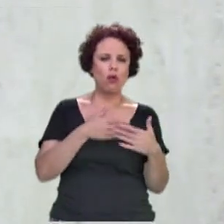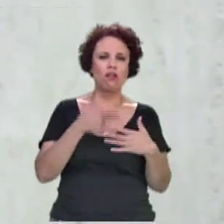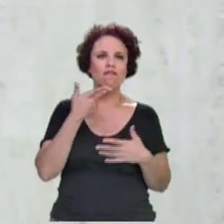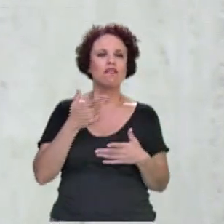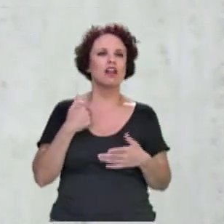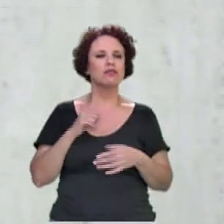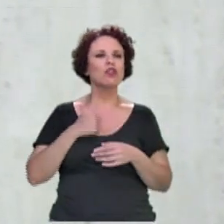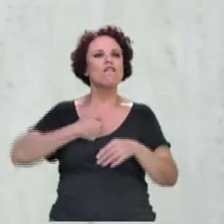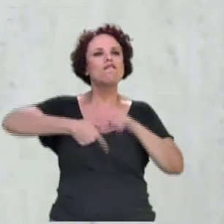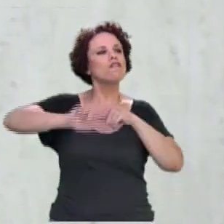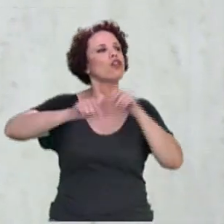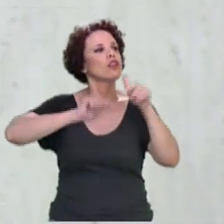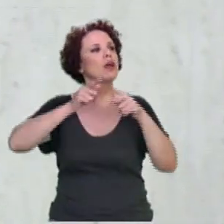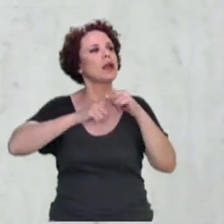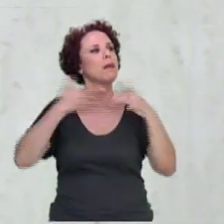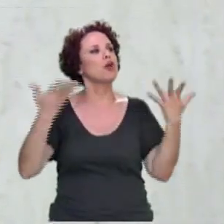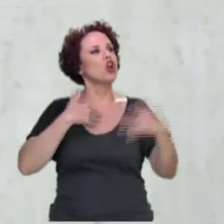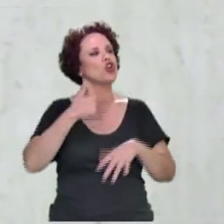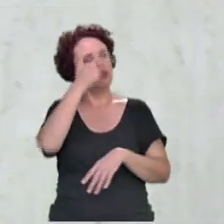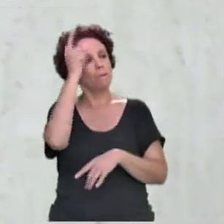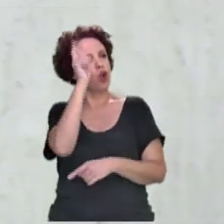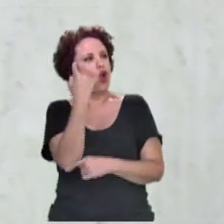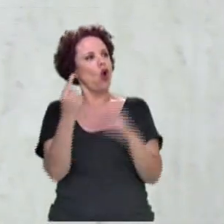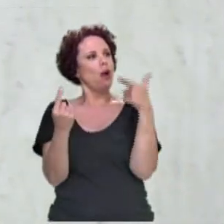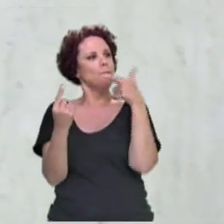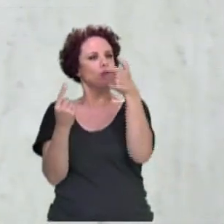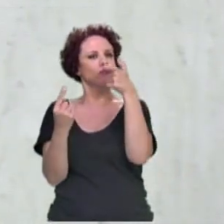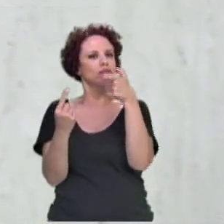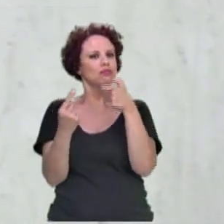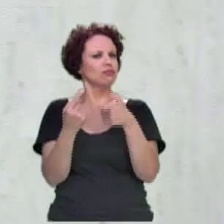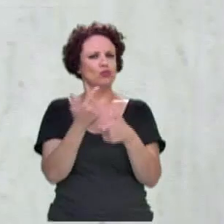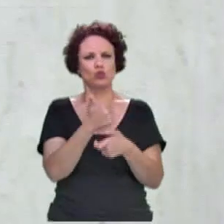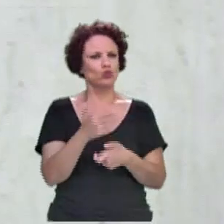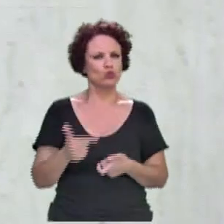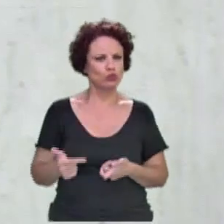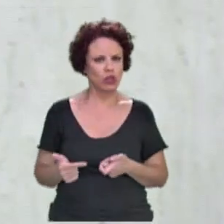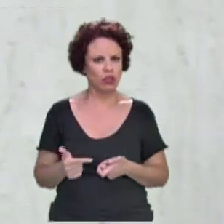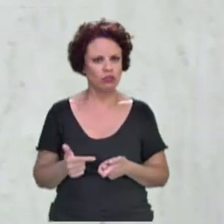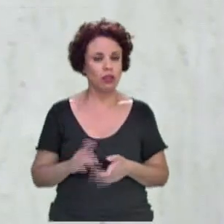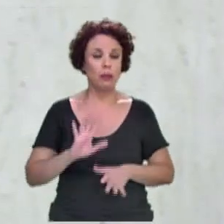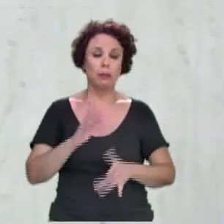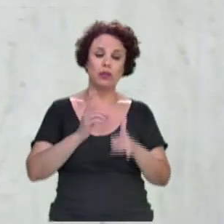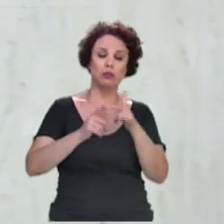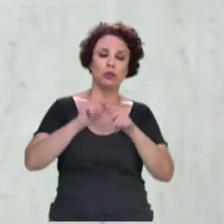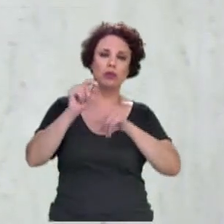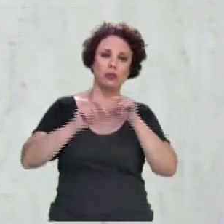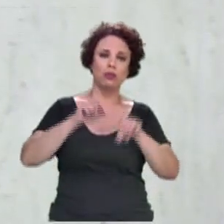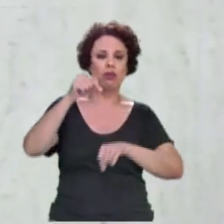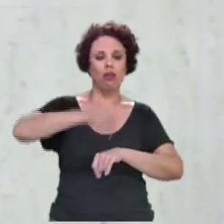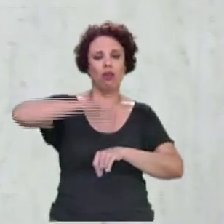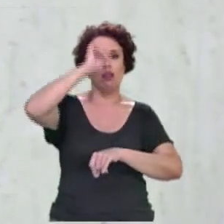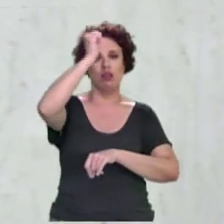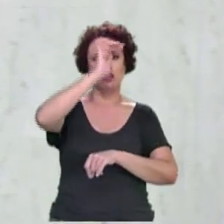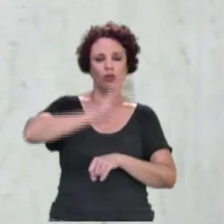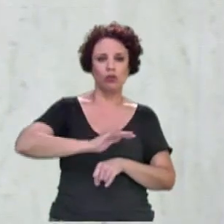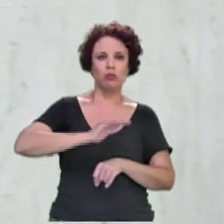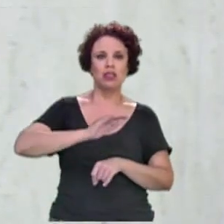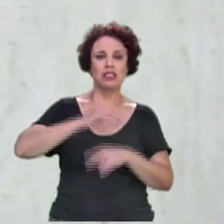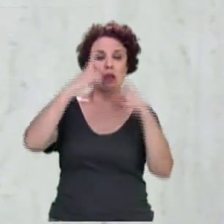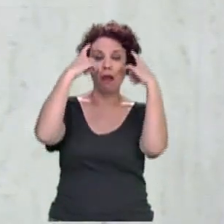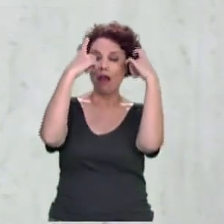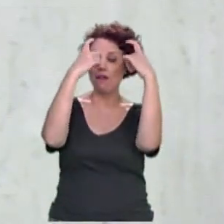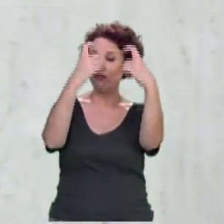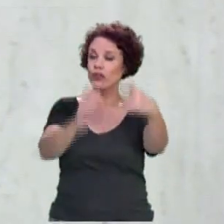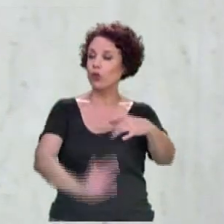e fala, vou matar um criminoso hoje. Isso não existe, não existe. O problema é que, infelizmente, no Brasil, nós chegamos a um tal grau de